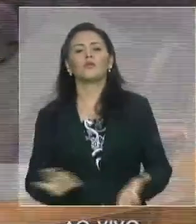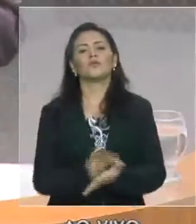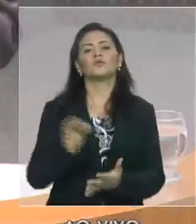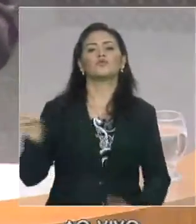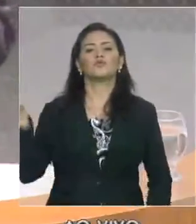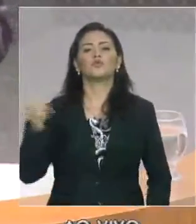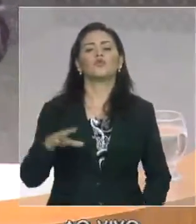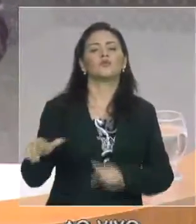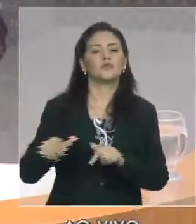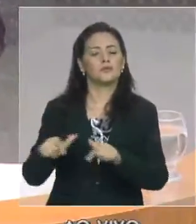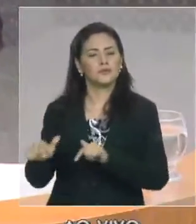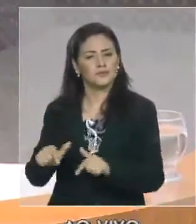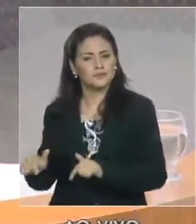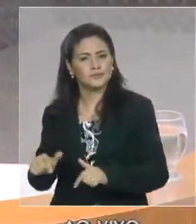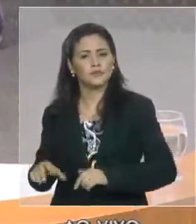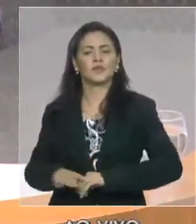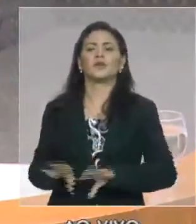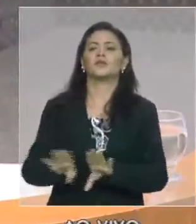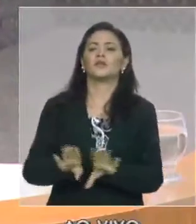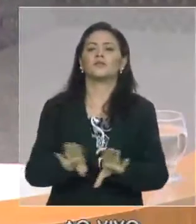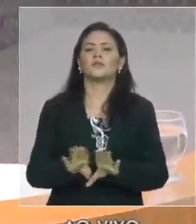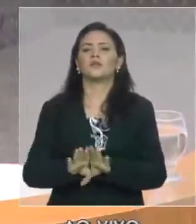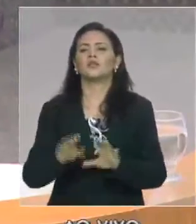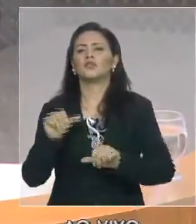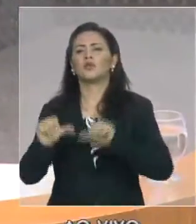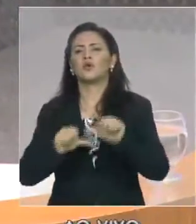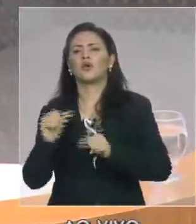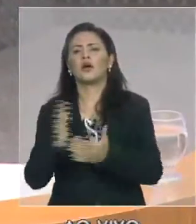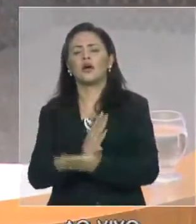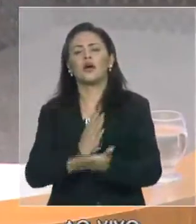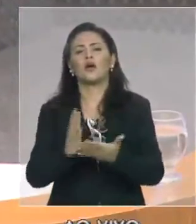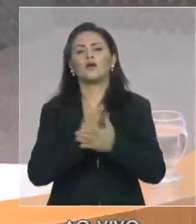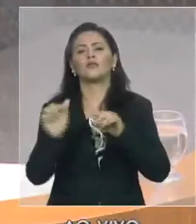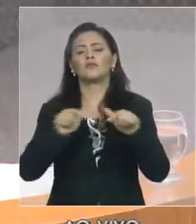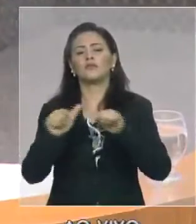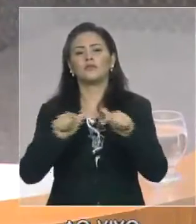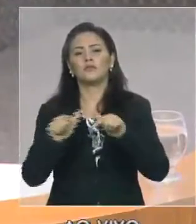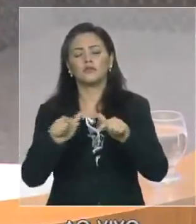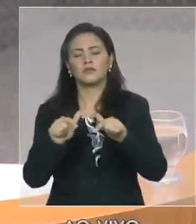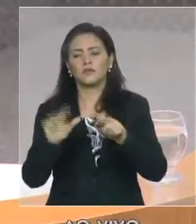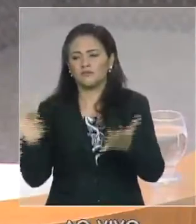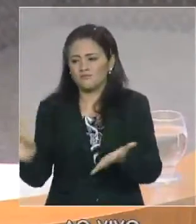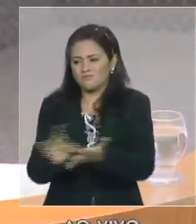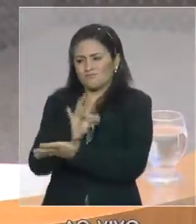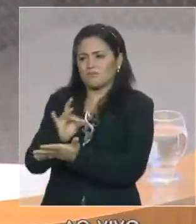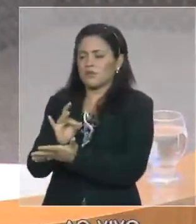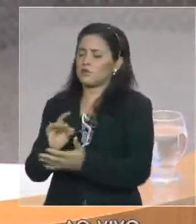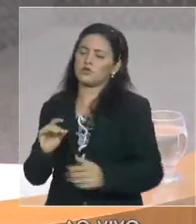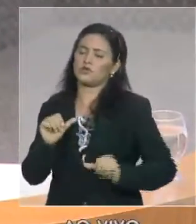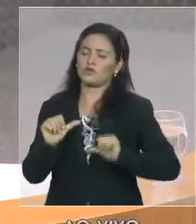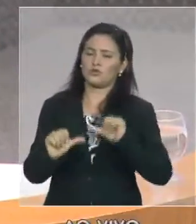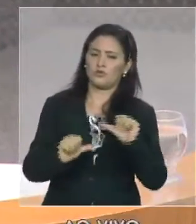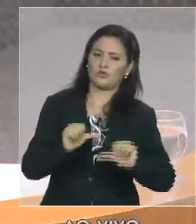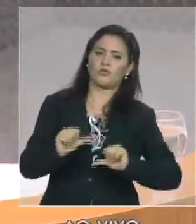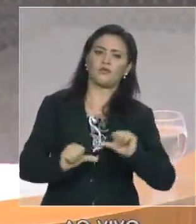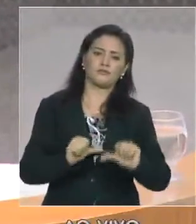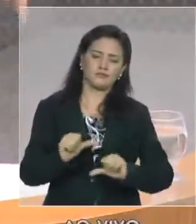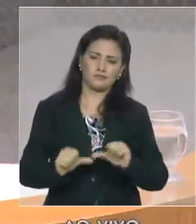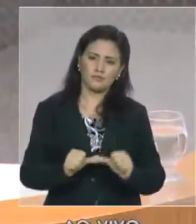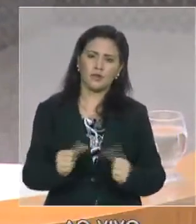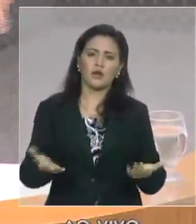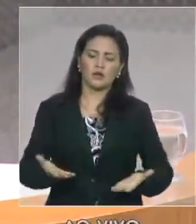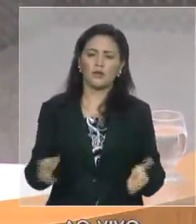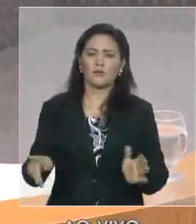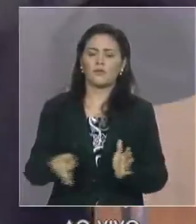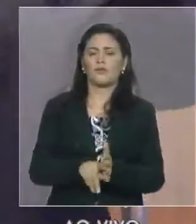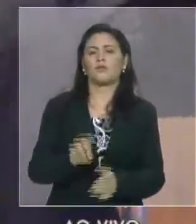substituição de trabalhadores terceirizados. Todos nós acompanhamos o caos do sistema penitenciário de Pedrinhas. E toda